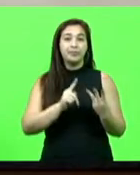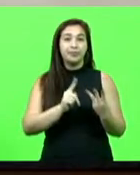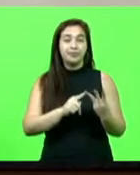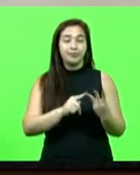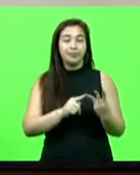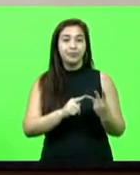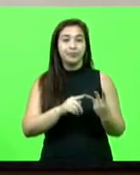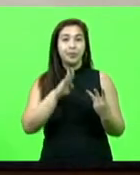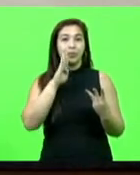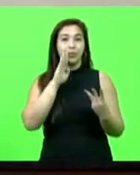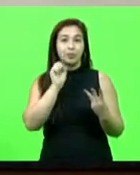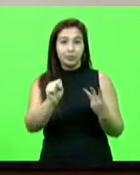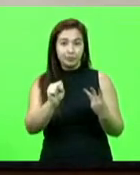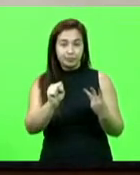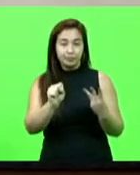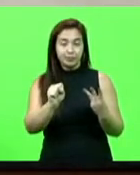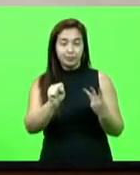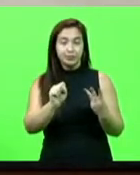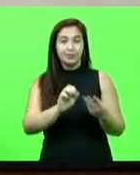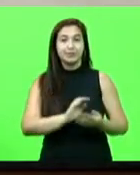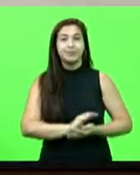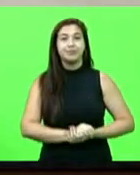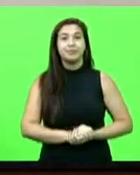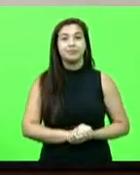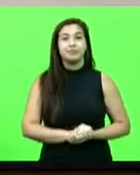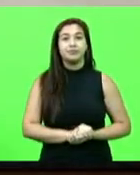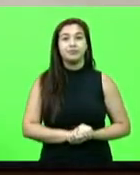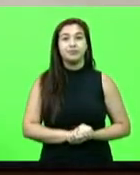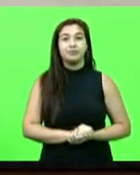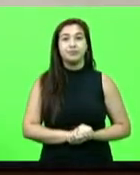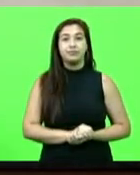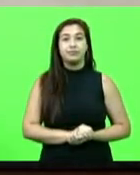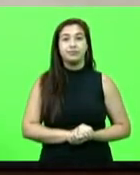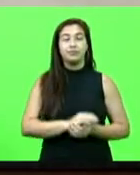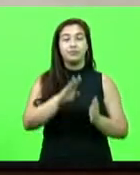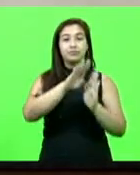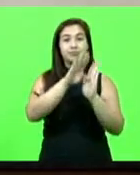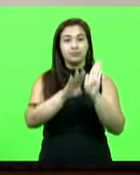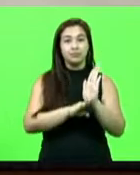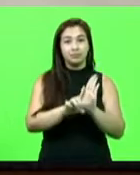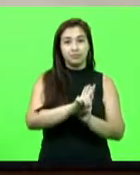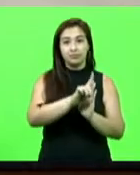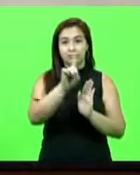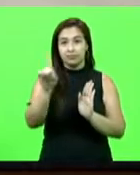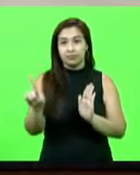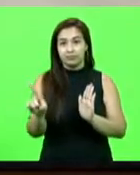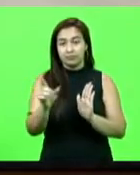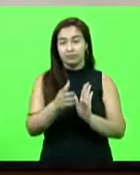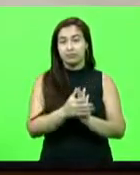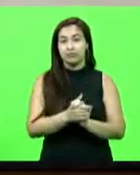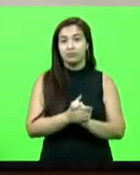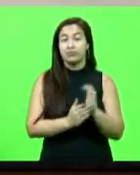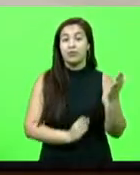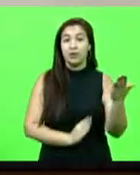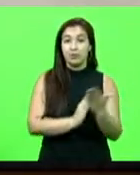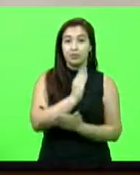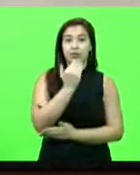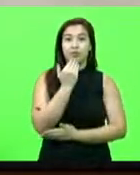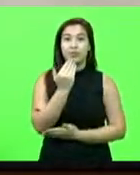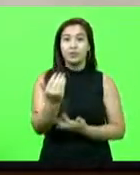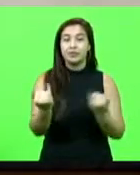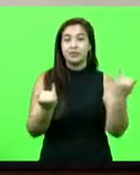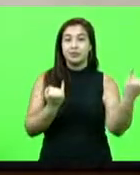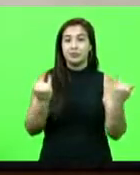Bruno Souza, pelo Bloco MDB Novo. Ordem do dia. Foram aprovados os pedidos de